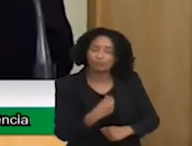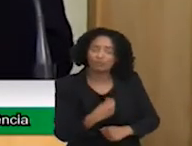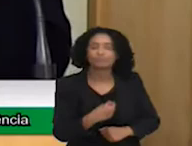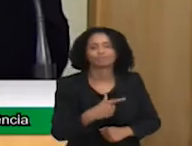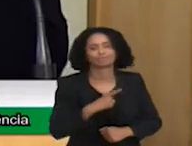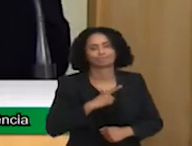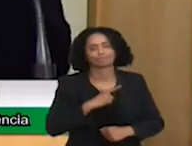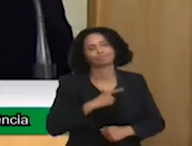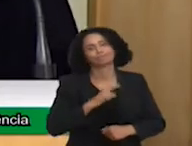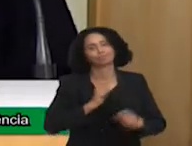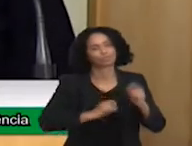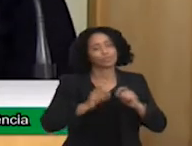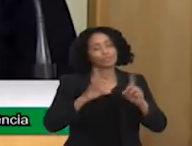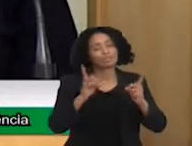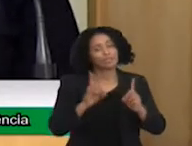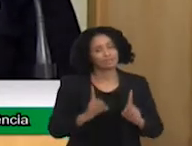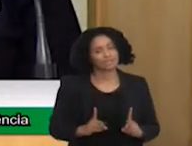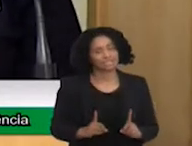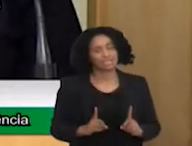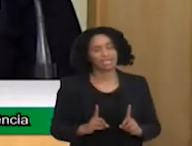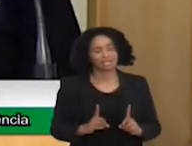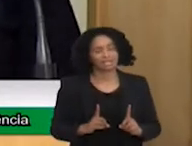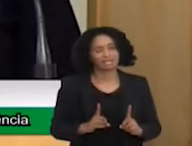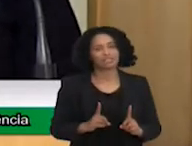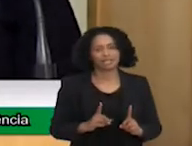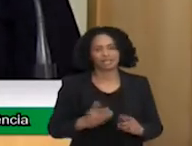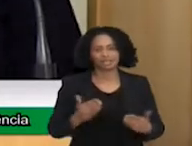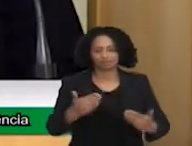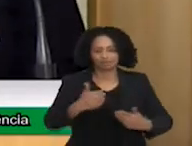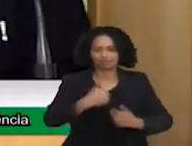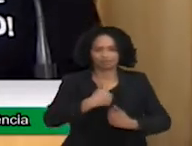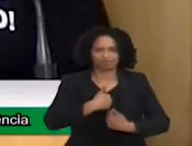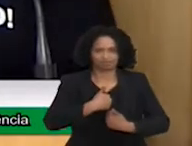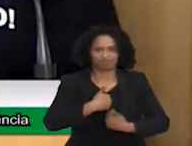um componente, tem componente autista na síndrome.